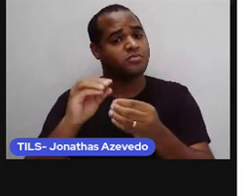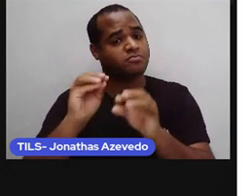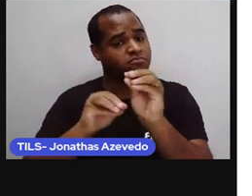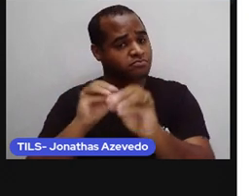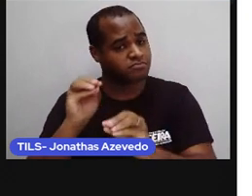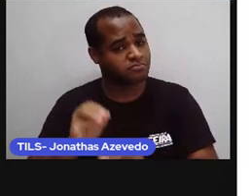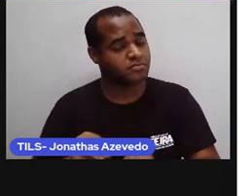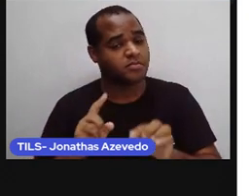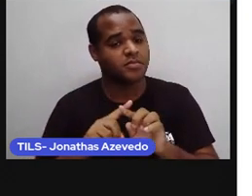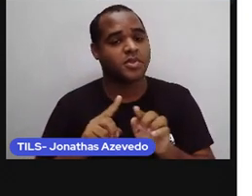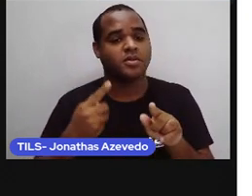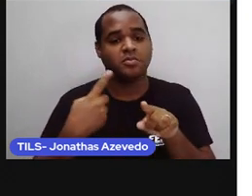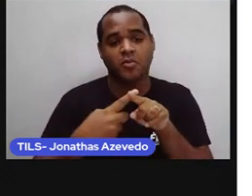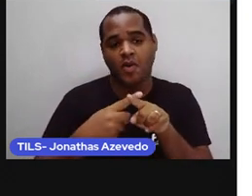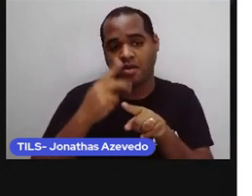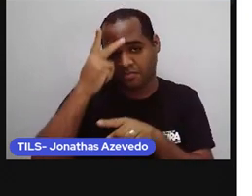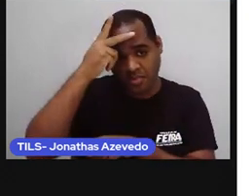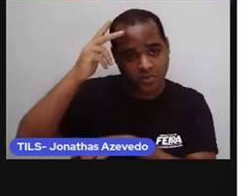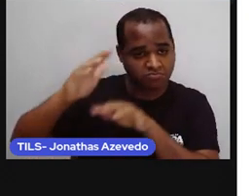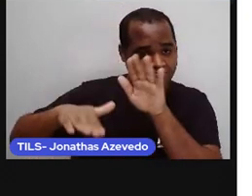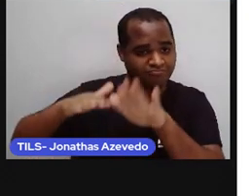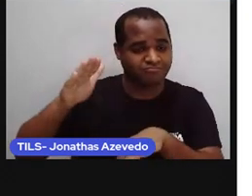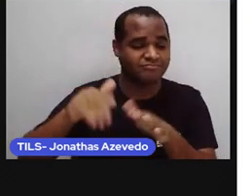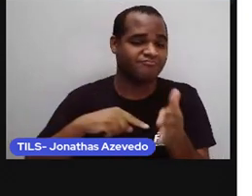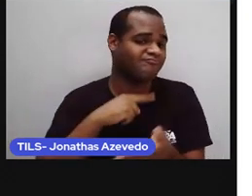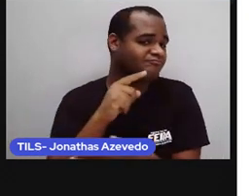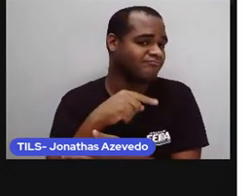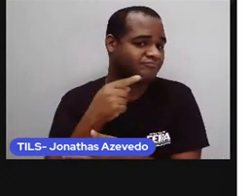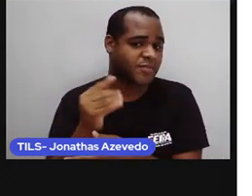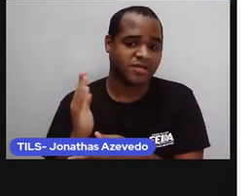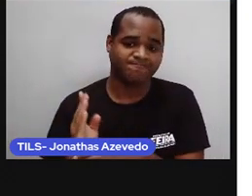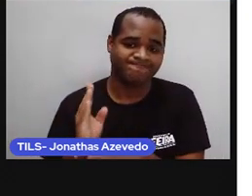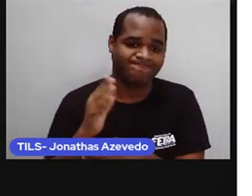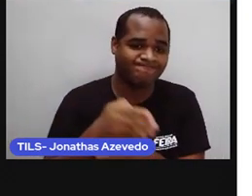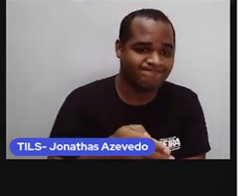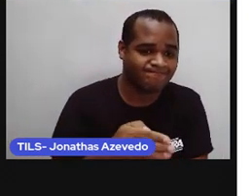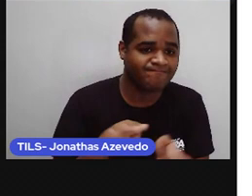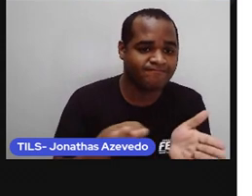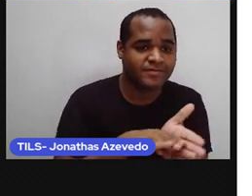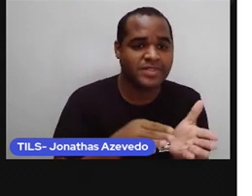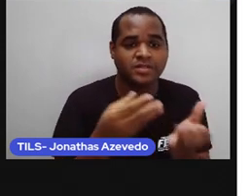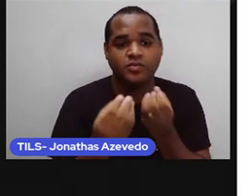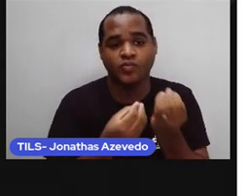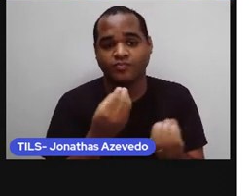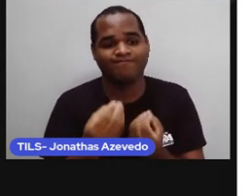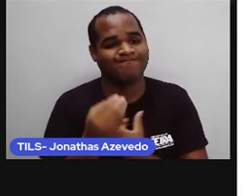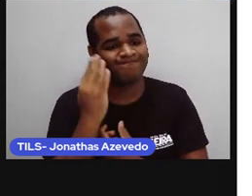muitas pessoas não saberiam chegar no salão de festas.